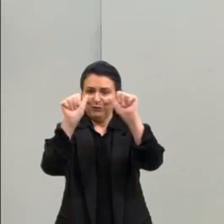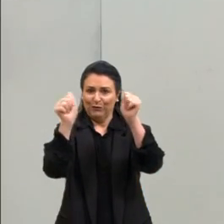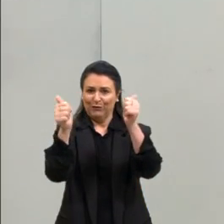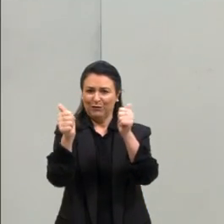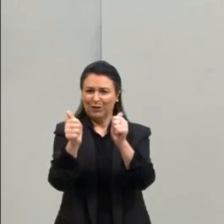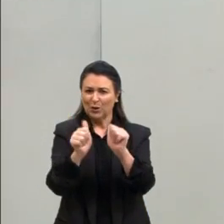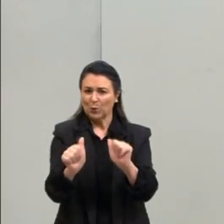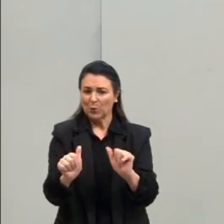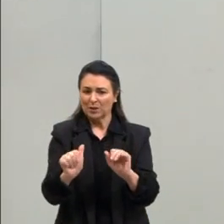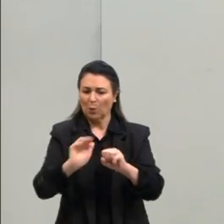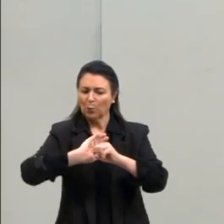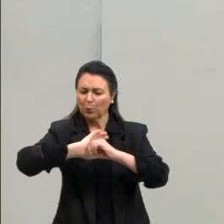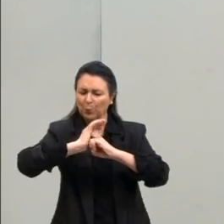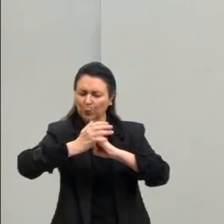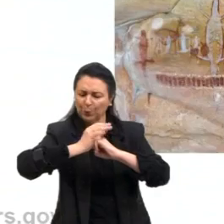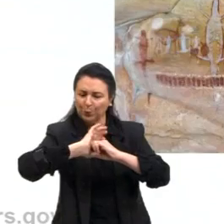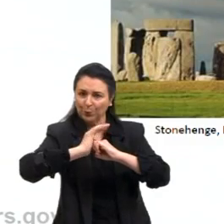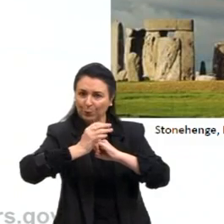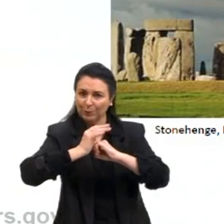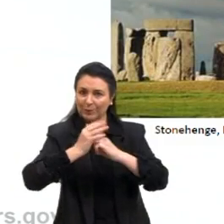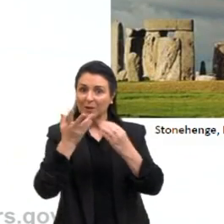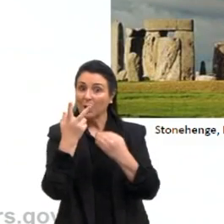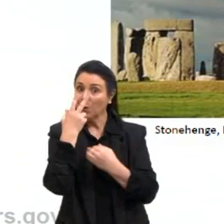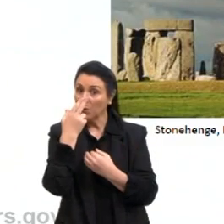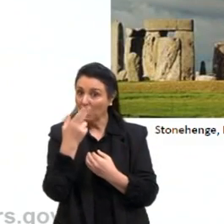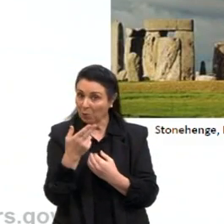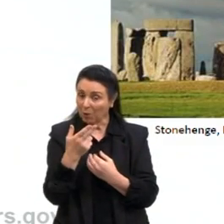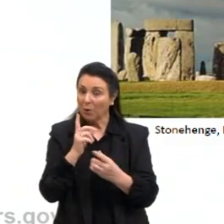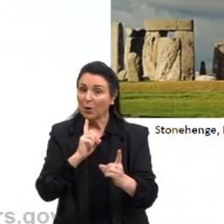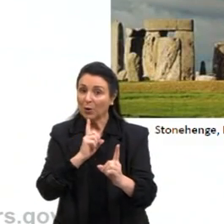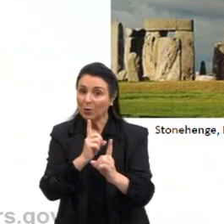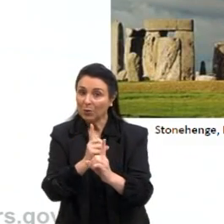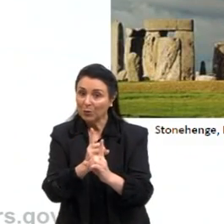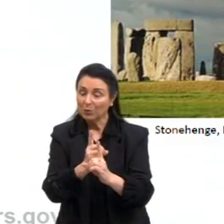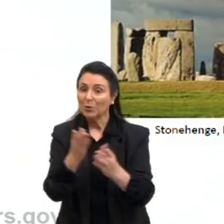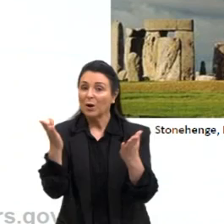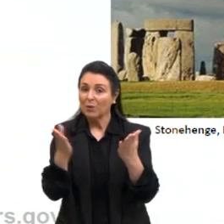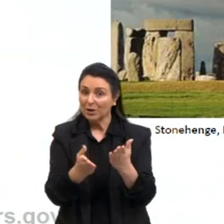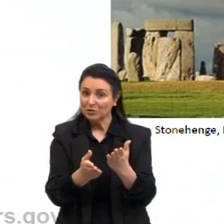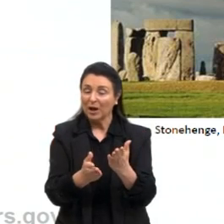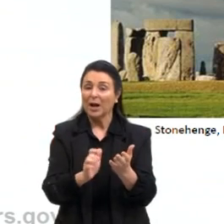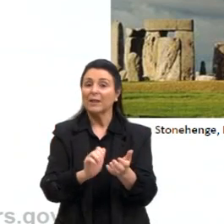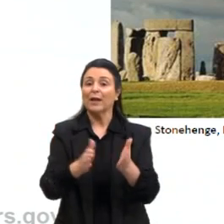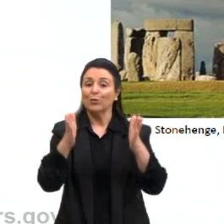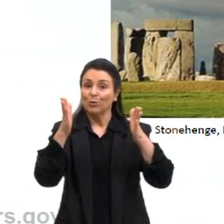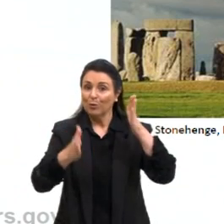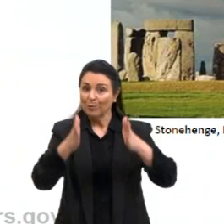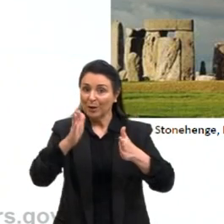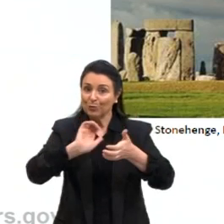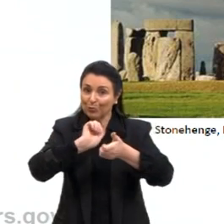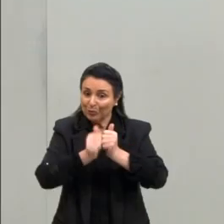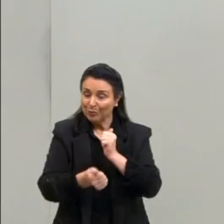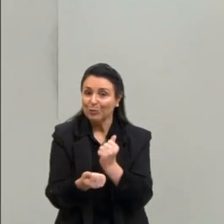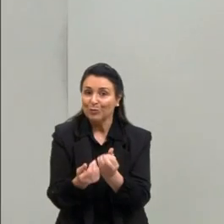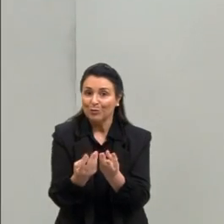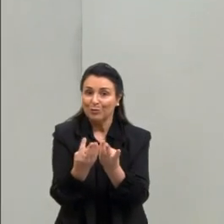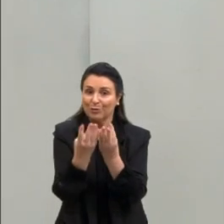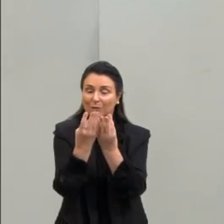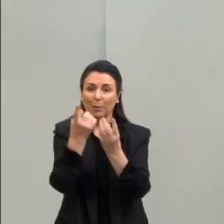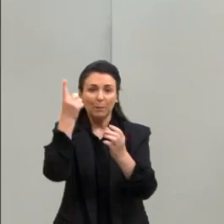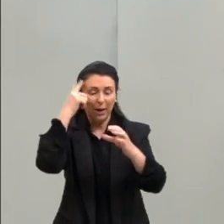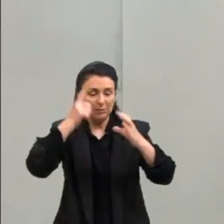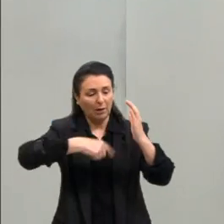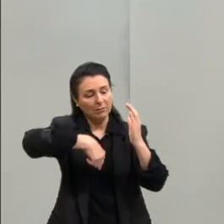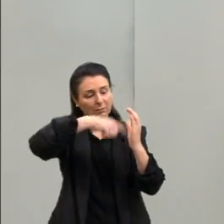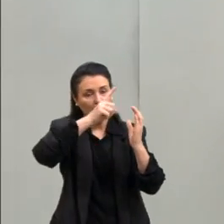elaboradas, como nós encontramos aqui no período Neolítico. Então, se é para a gente pensar, arte rupestre,